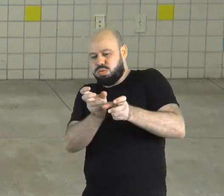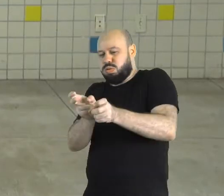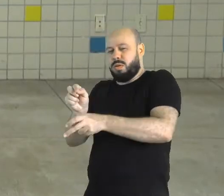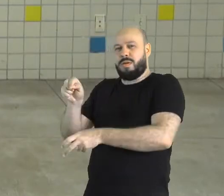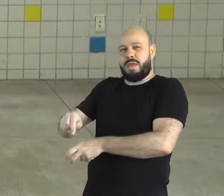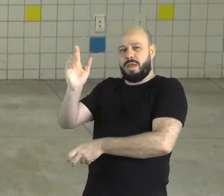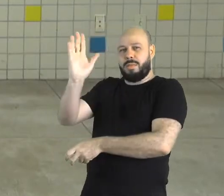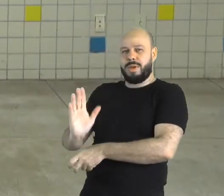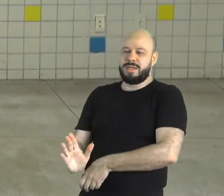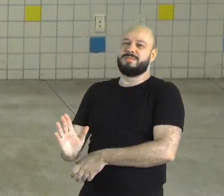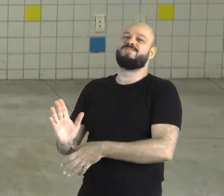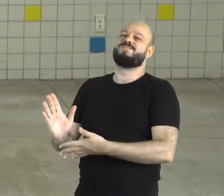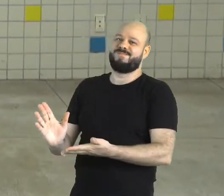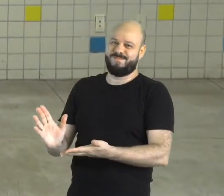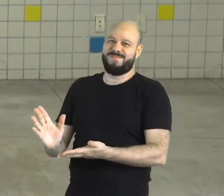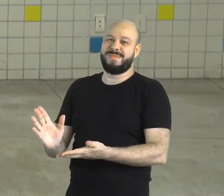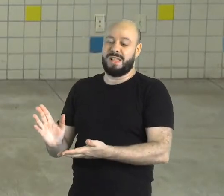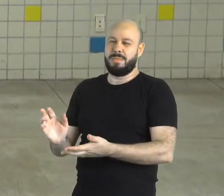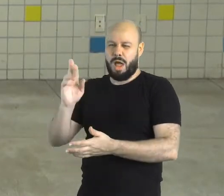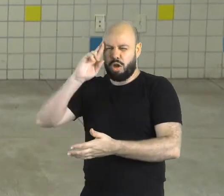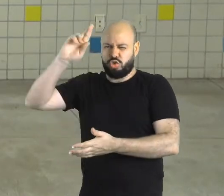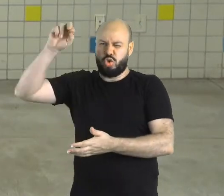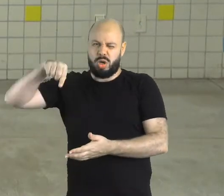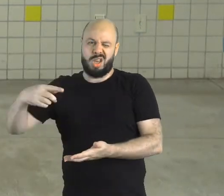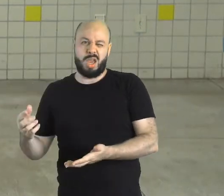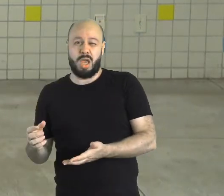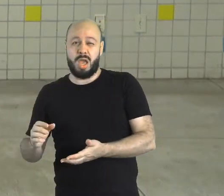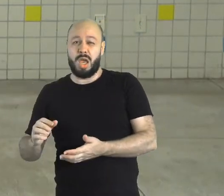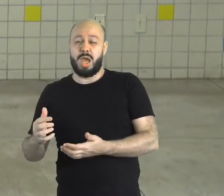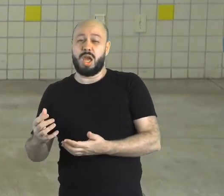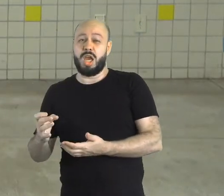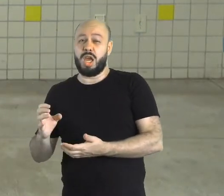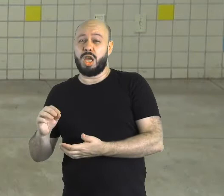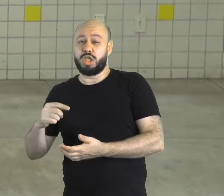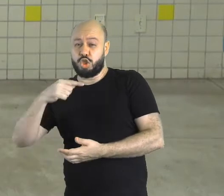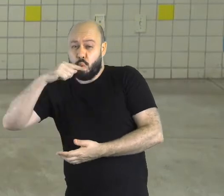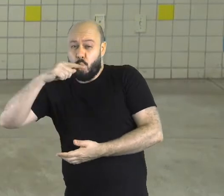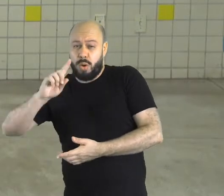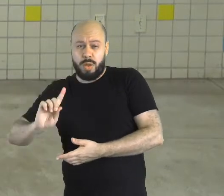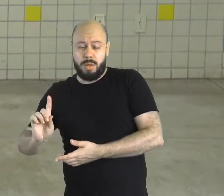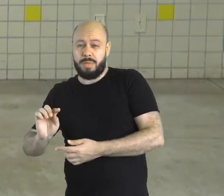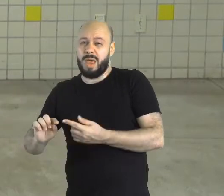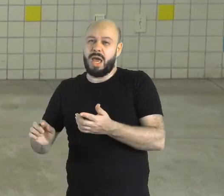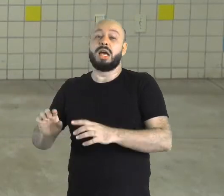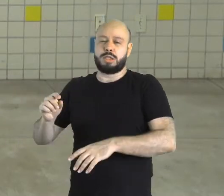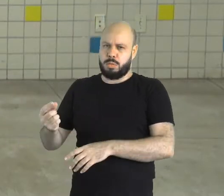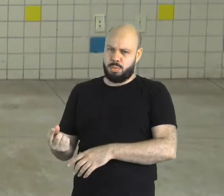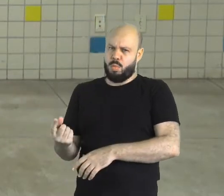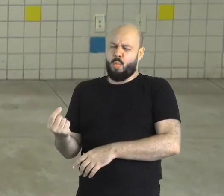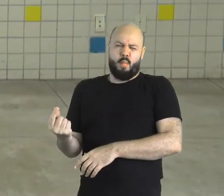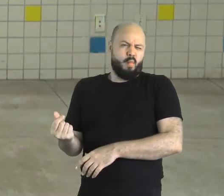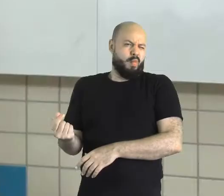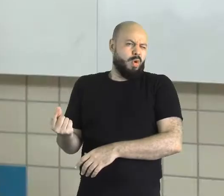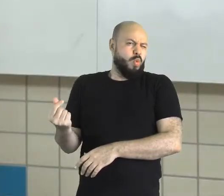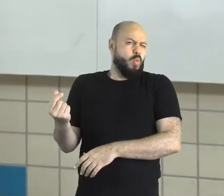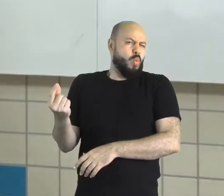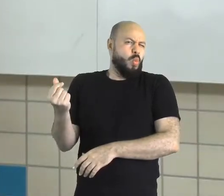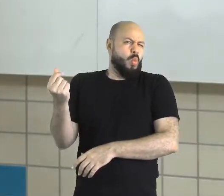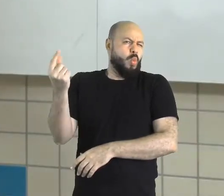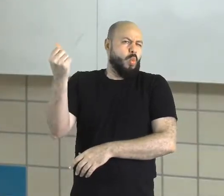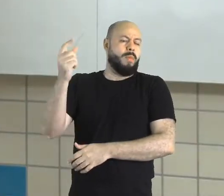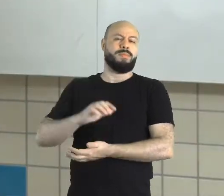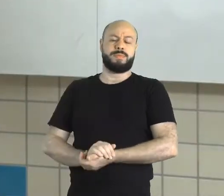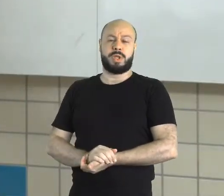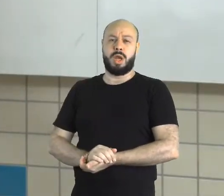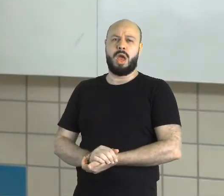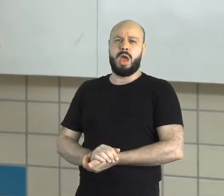aqui na colônia para o senhor, um senhor de engenho, por altíssimos preços. Muitas das vezes, os portugueses que